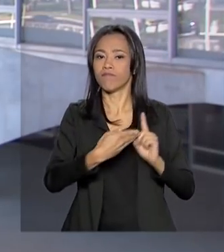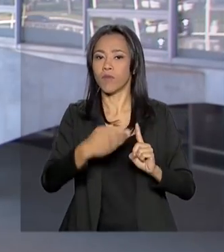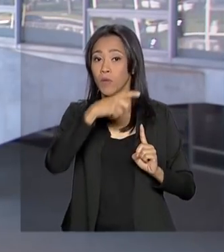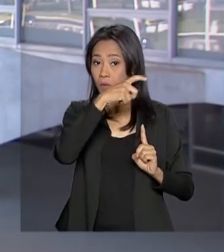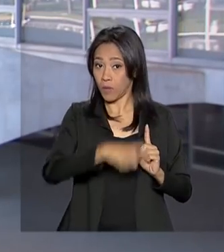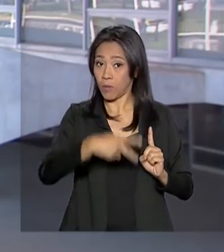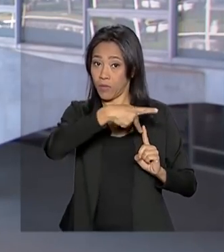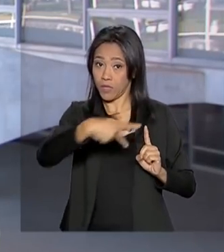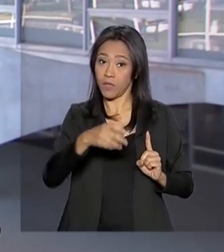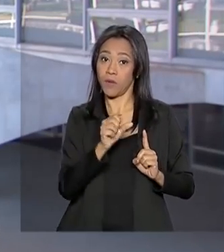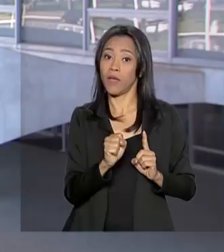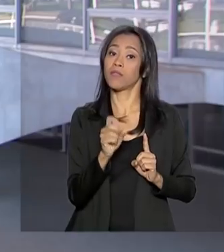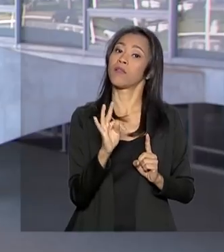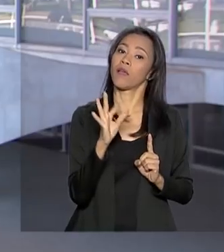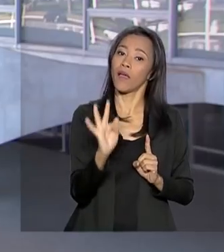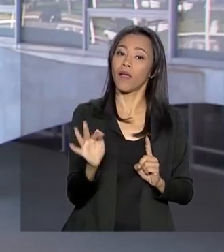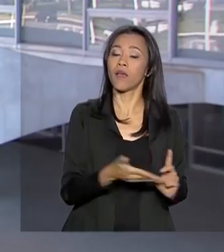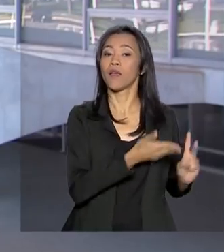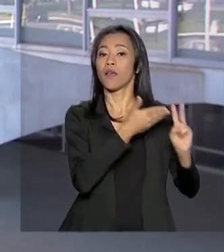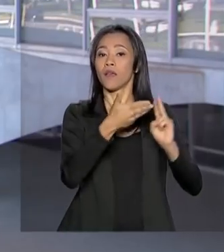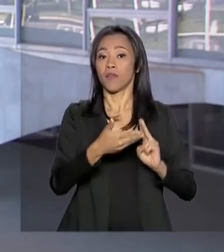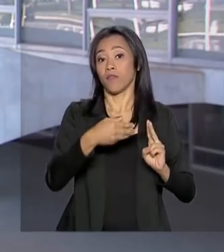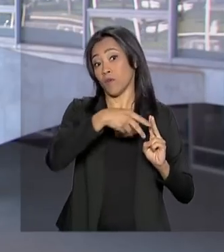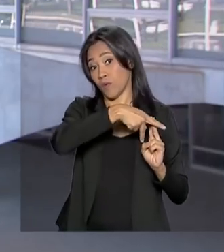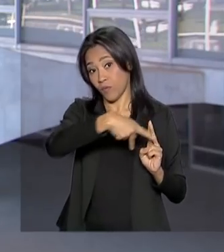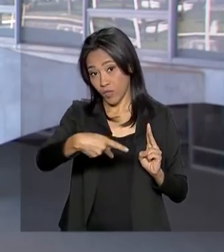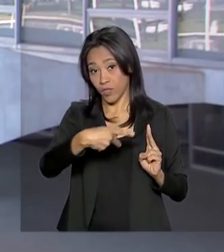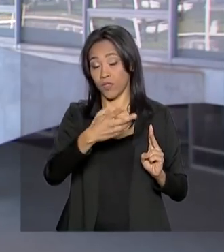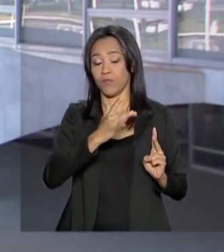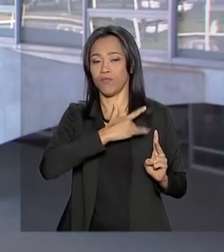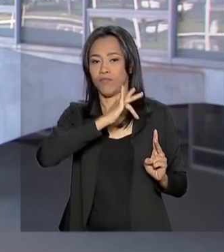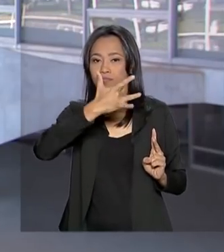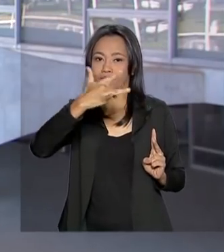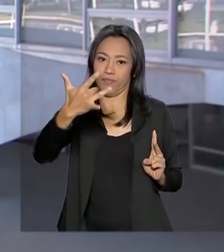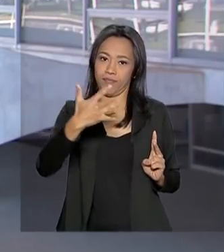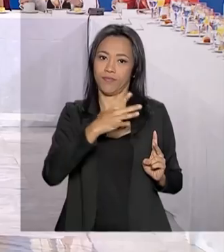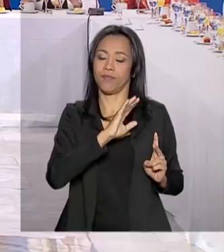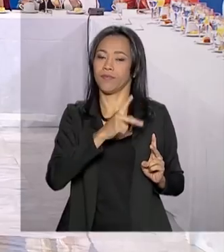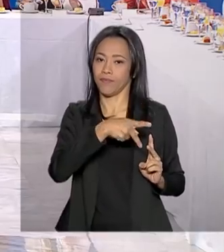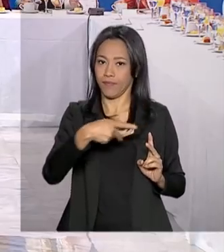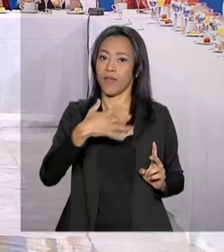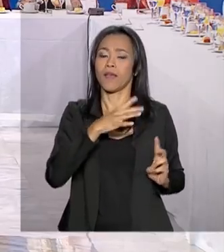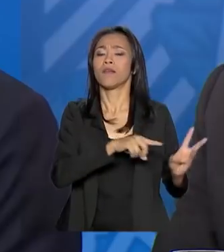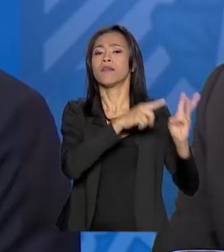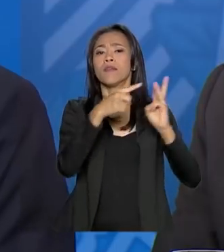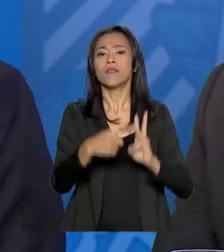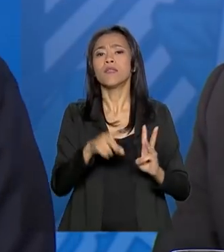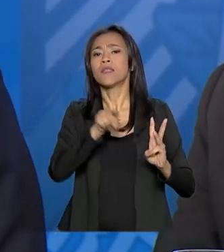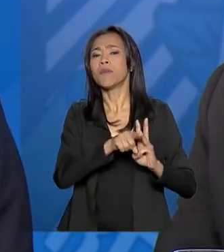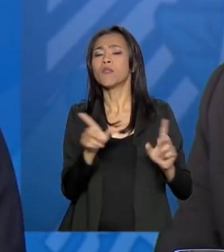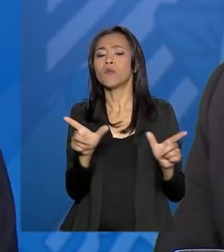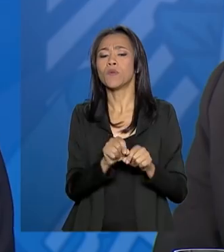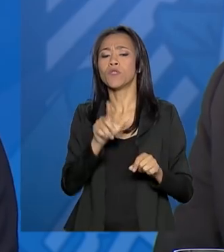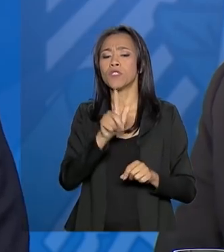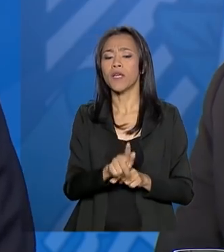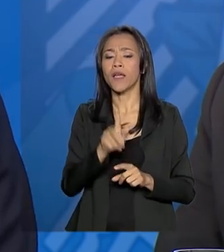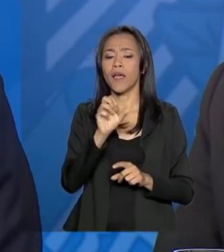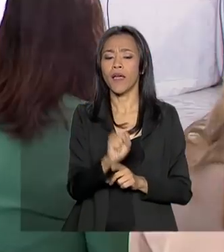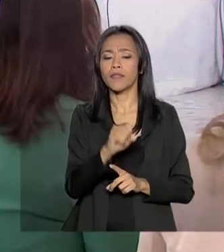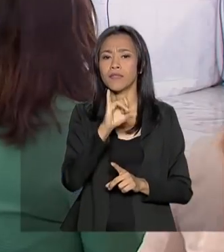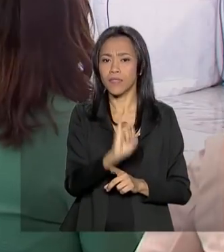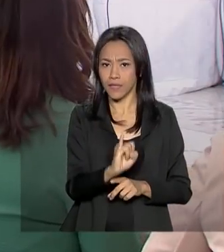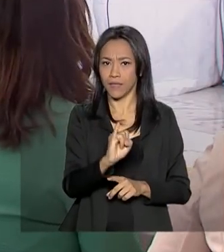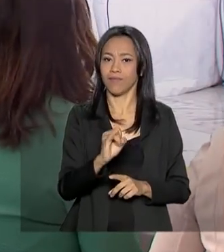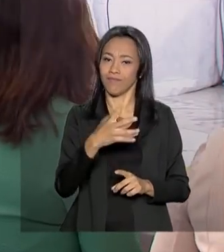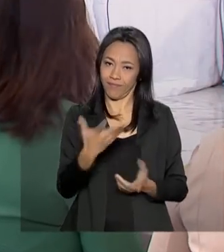STF, Dias Toffoli, o ministro da Casa Civil, Onyx Lorenzoni e Augusto Heleno, do GSI. Mas as convidadas